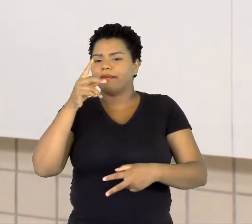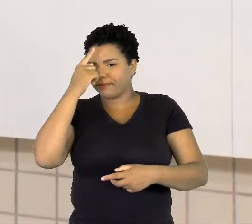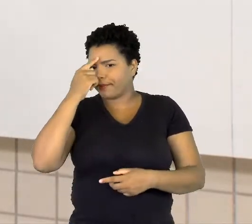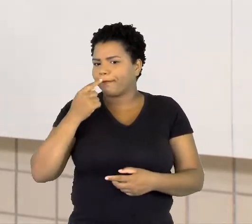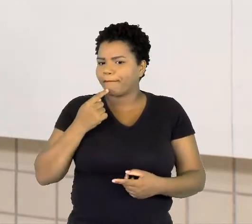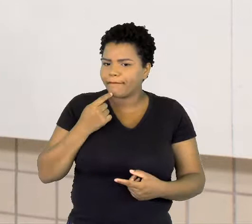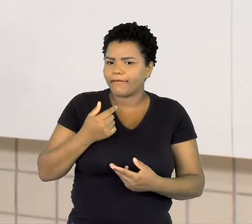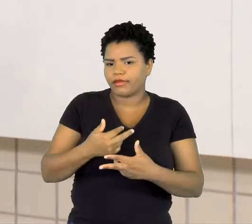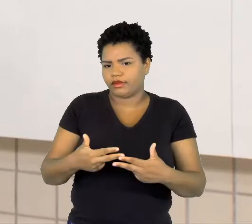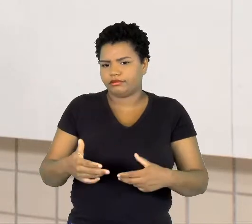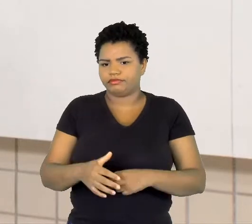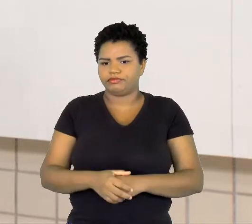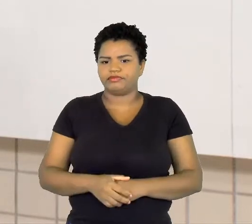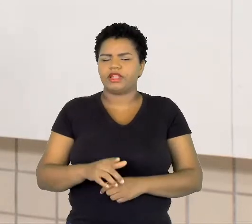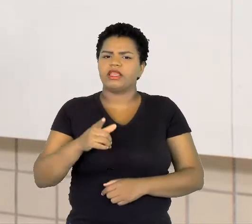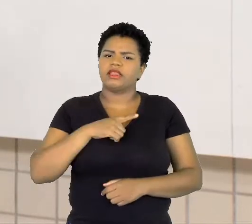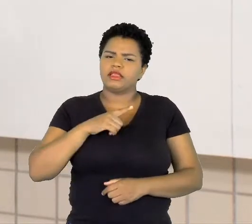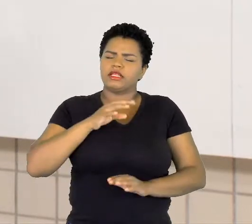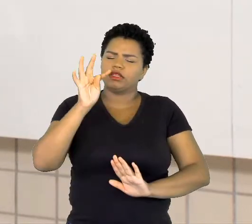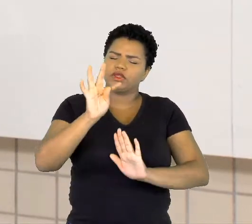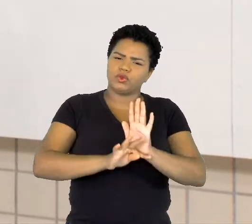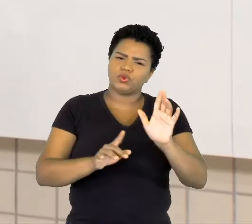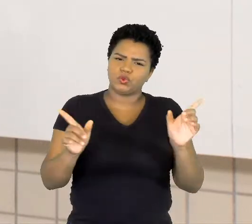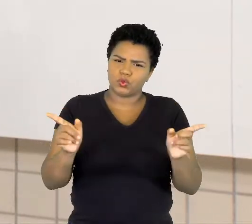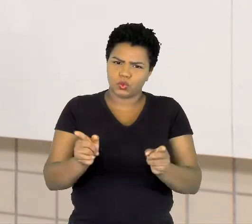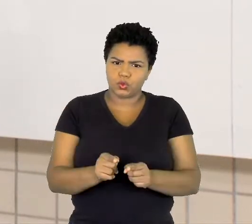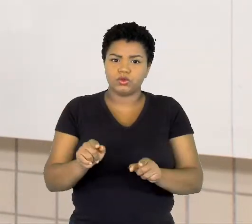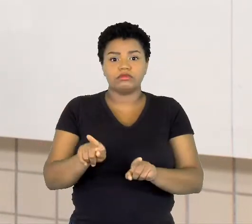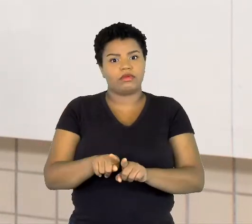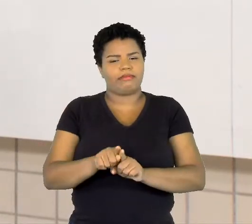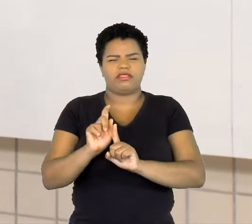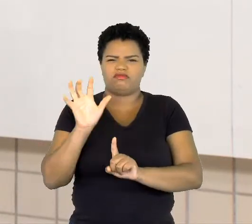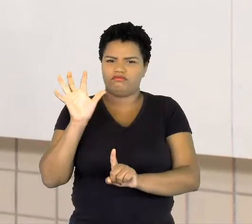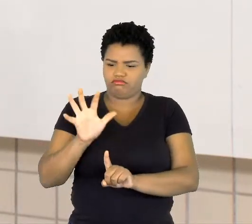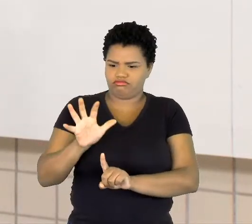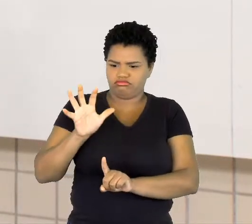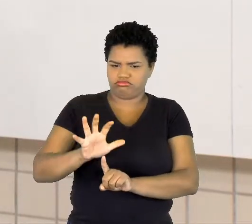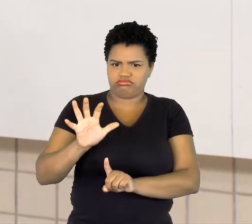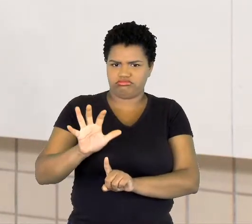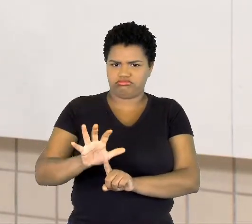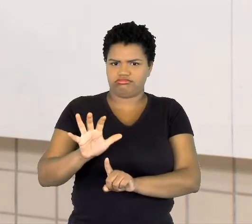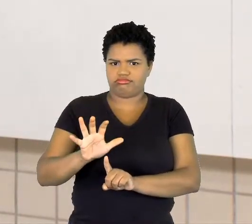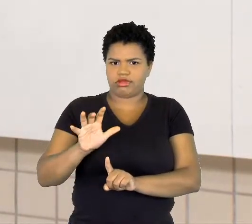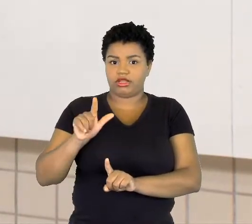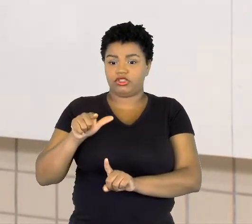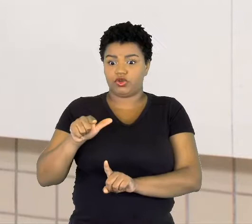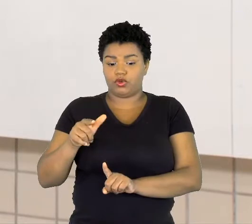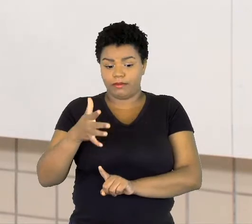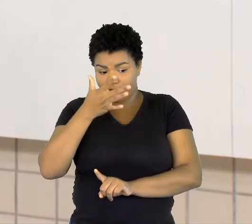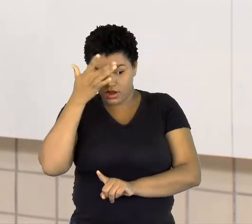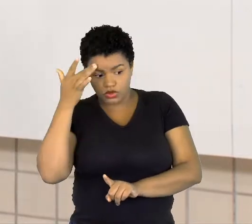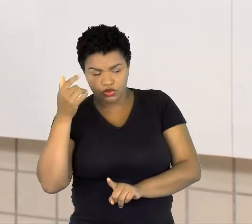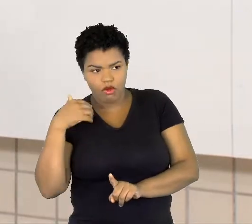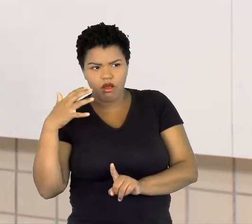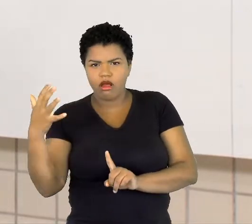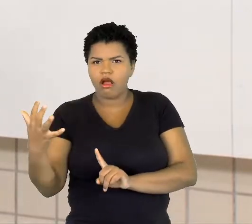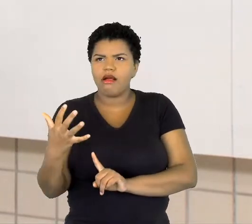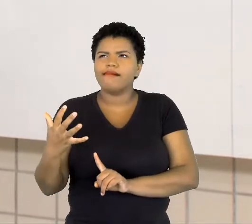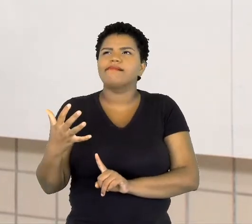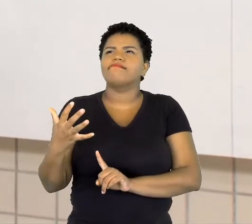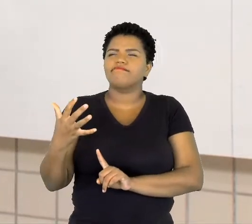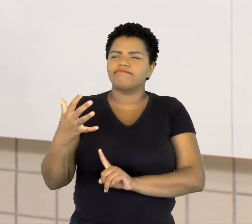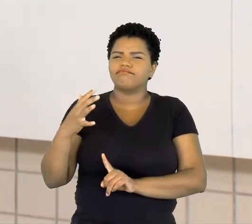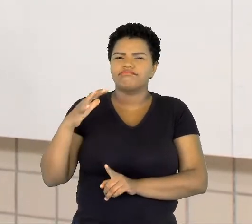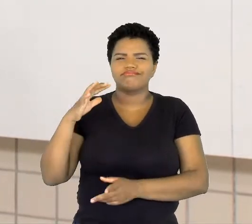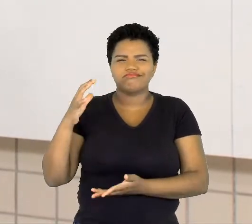e persuasivos. Lembra que a gente viu isso? De persuadir, de convencer. Tem que usar